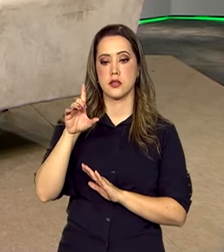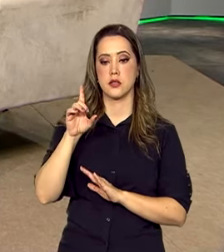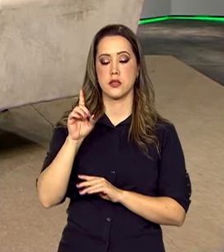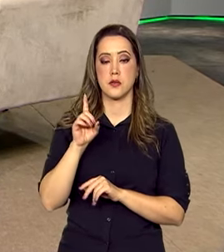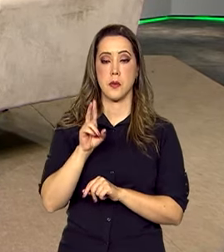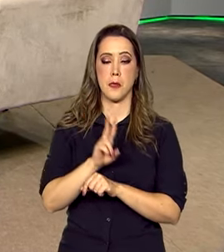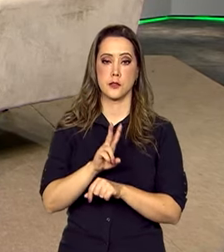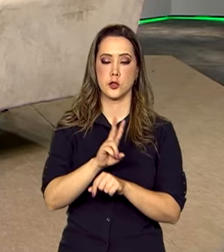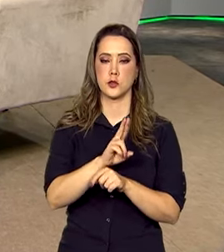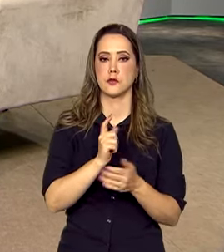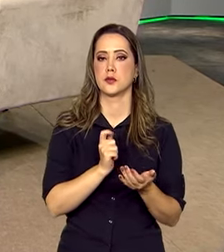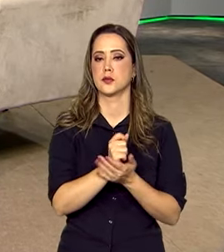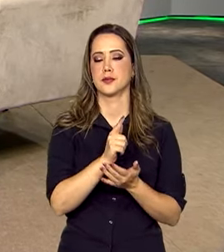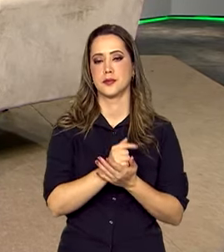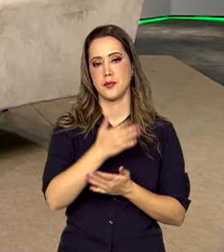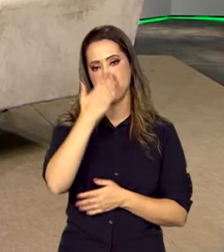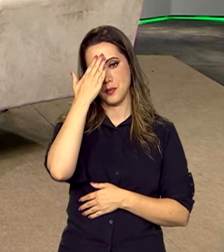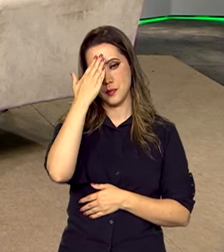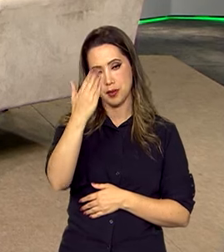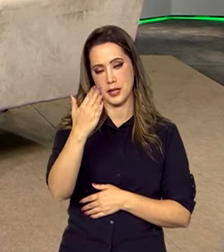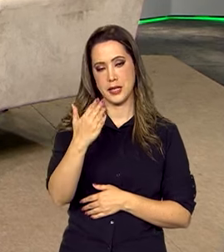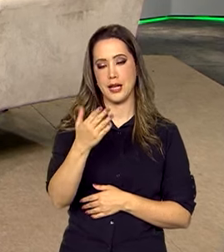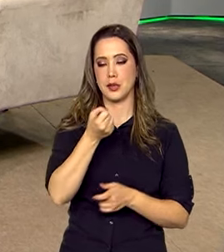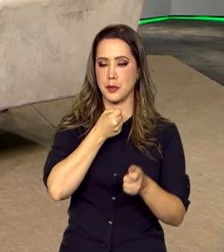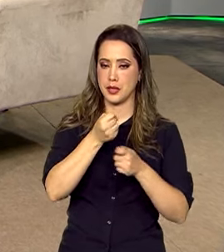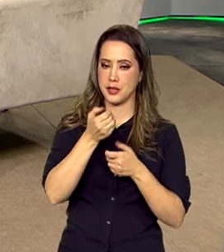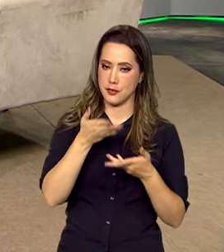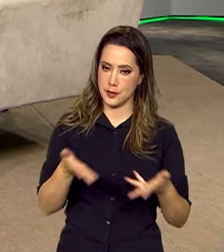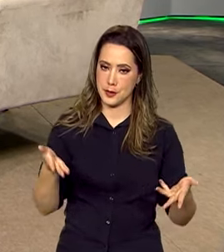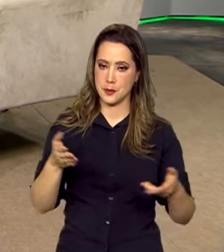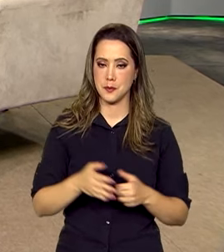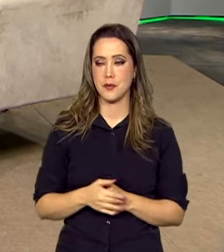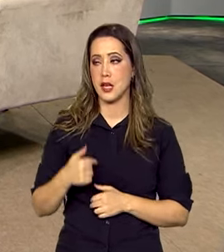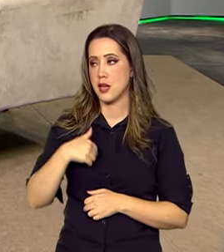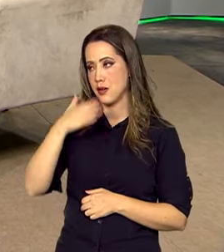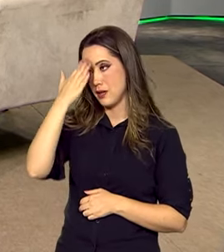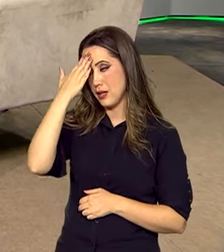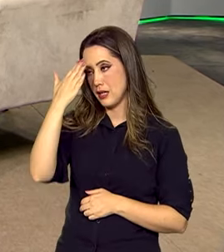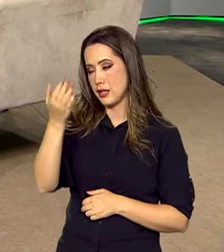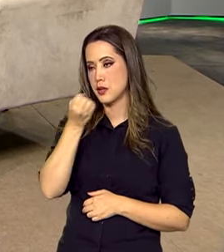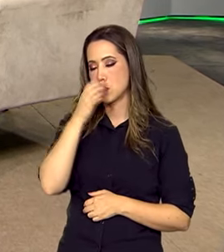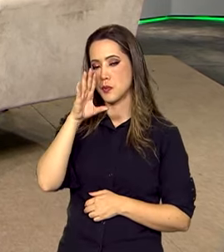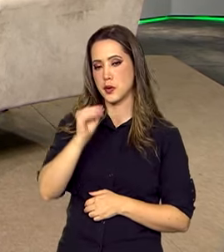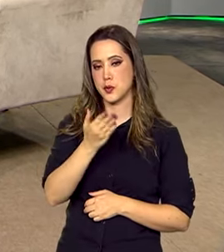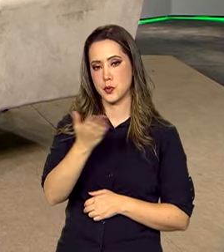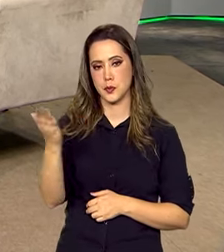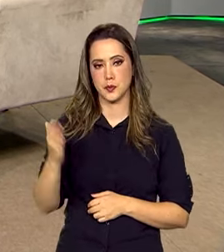Guadida Moussa. Obrigada pela entrevista ao Brasil em dia. Eu que agradeço. Boa noite aí para todo mundo. Boa noite.